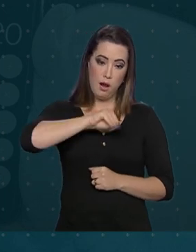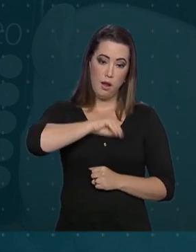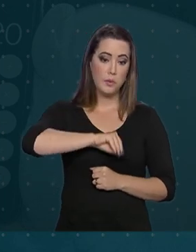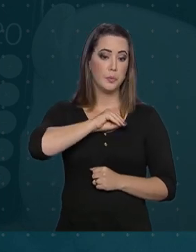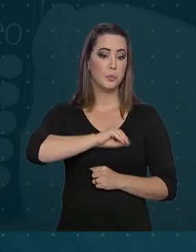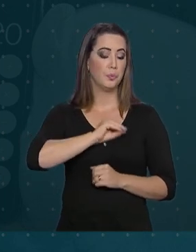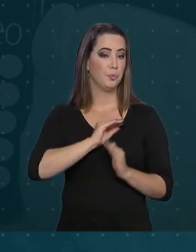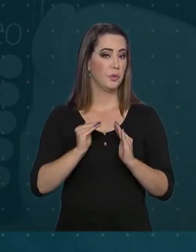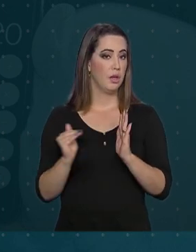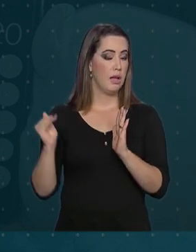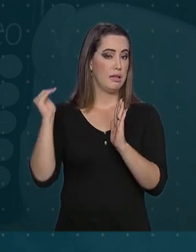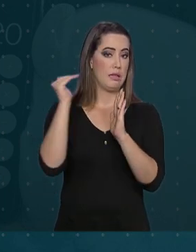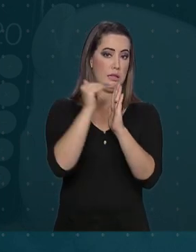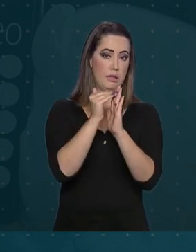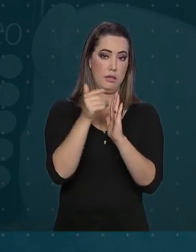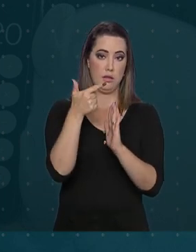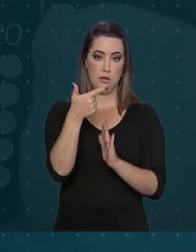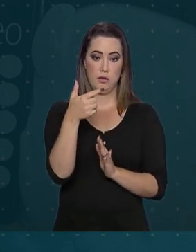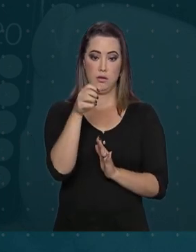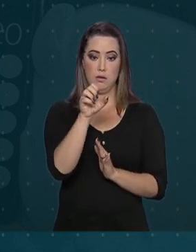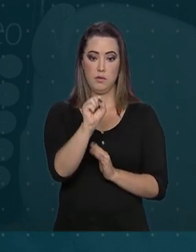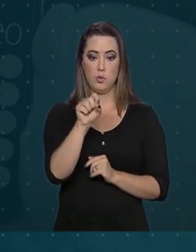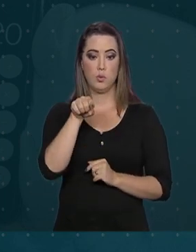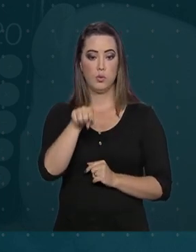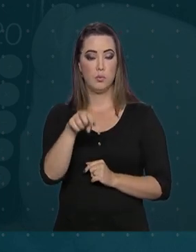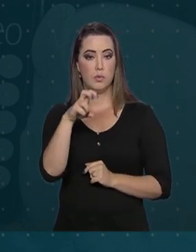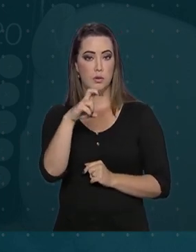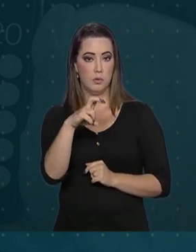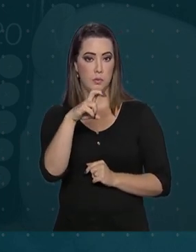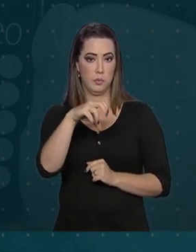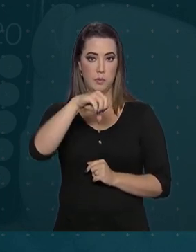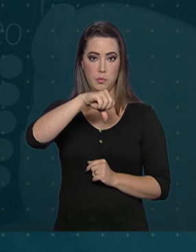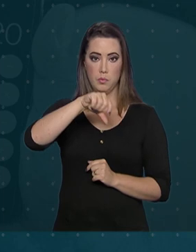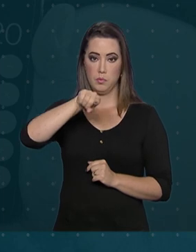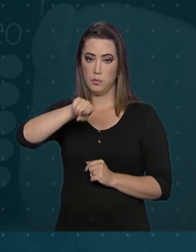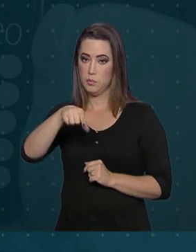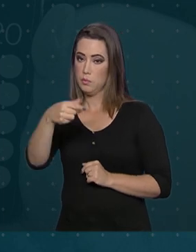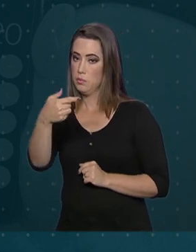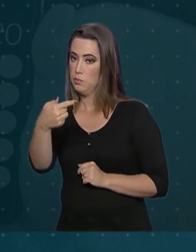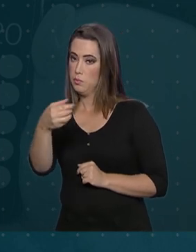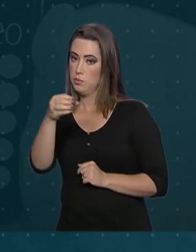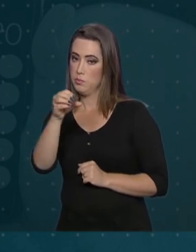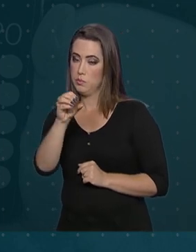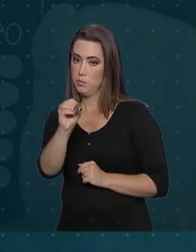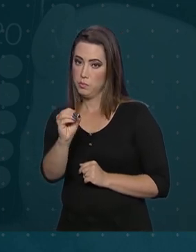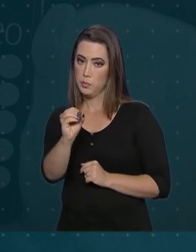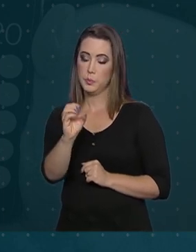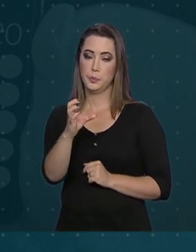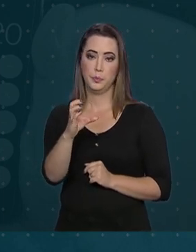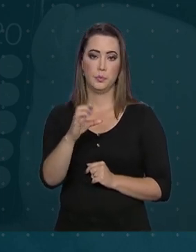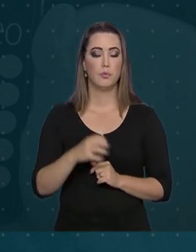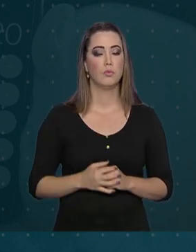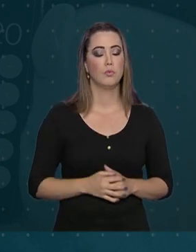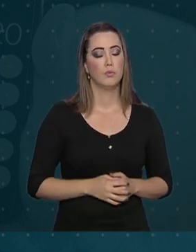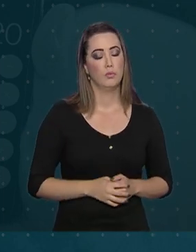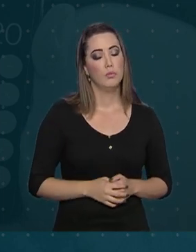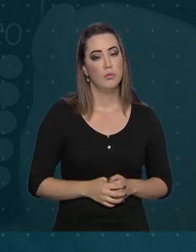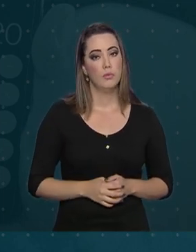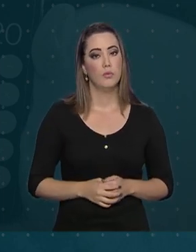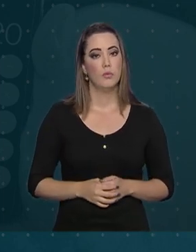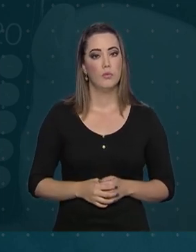teve rendimentos tributáveis superiores a R$ 28.559,70.